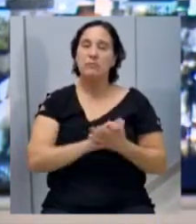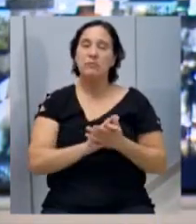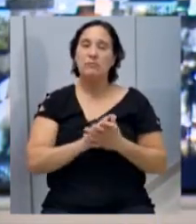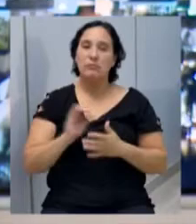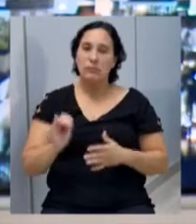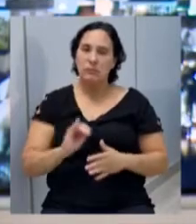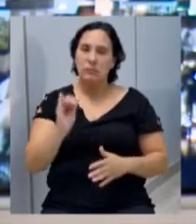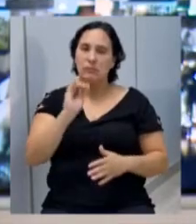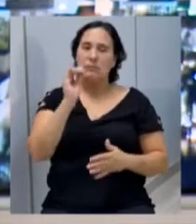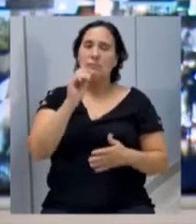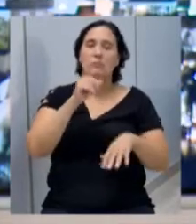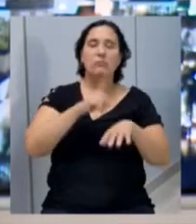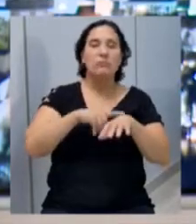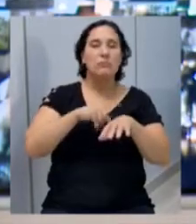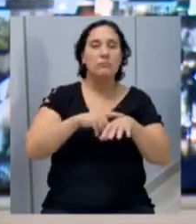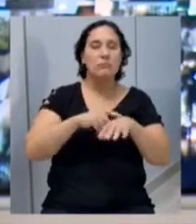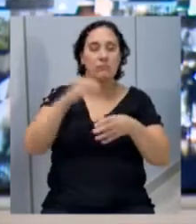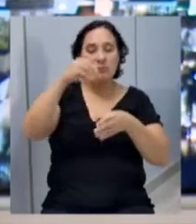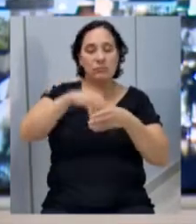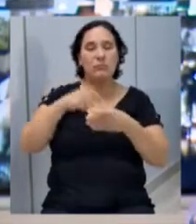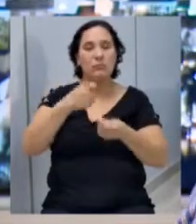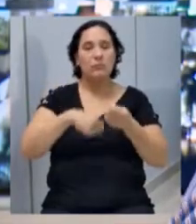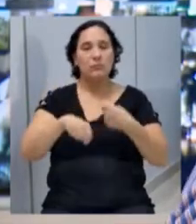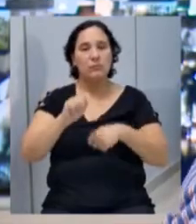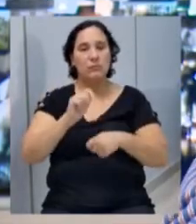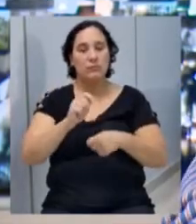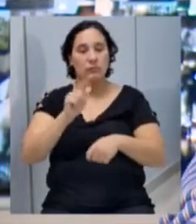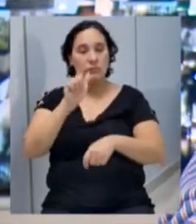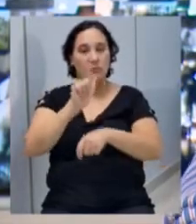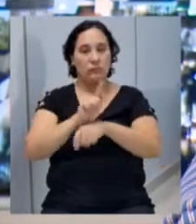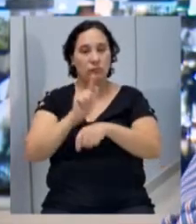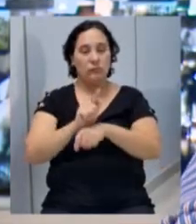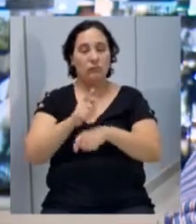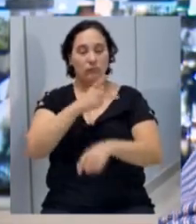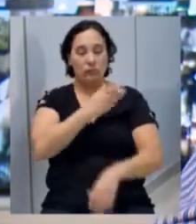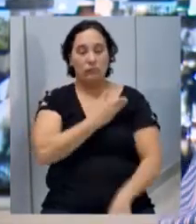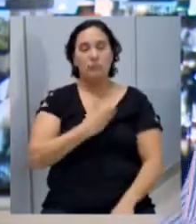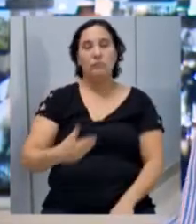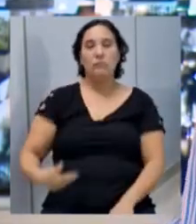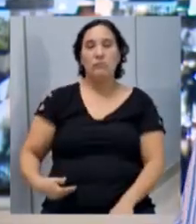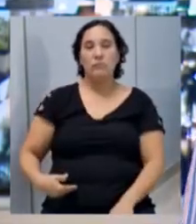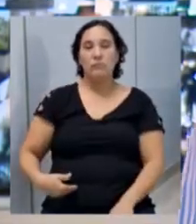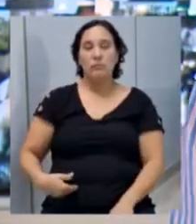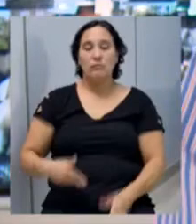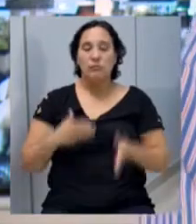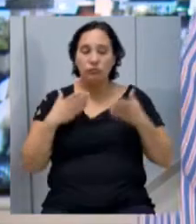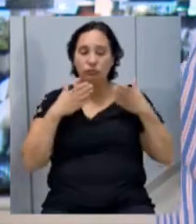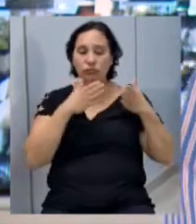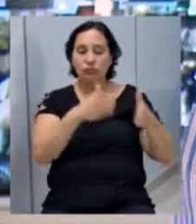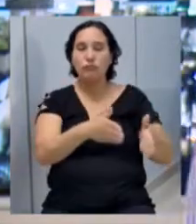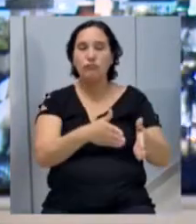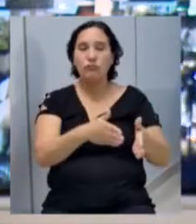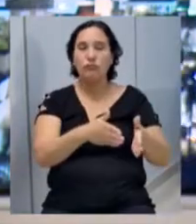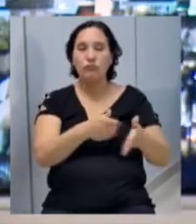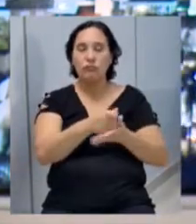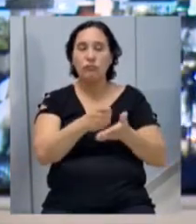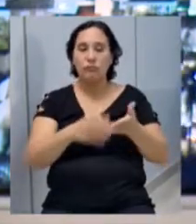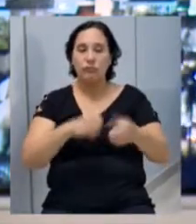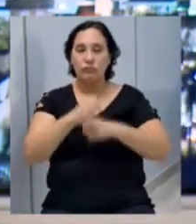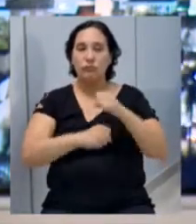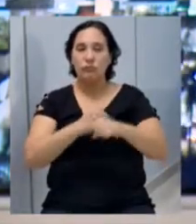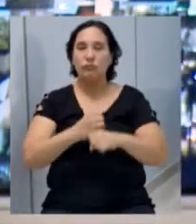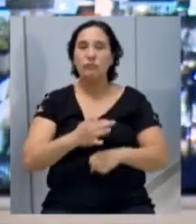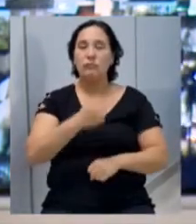fase dentro da administração, dentro da gestão da administração pública, que são as diretrizes orçamentárias para os próximos anos.